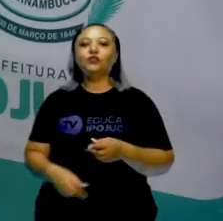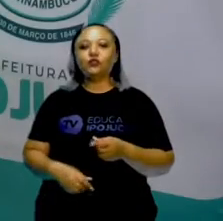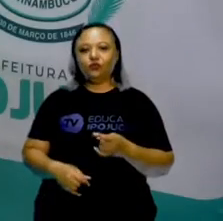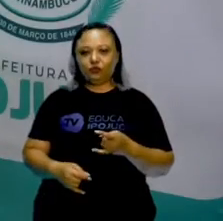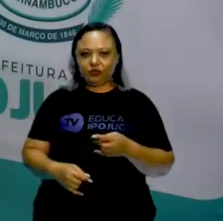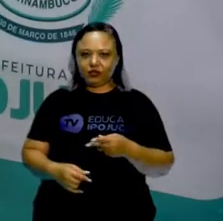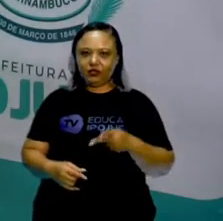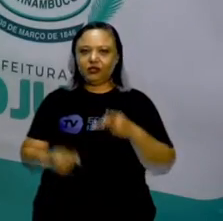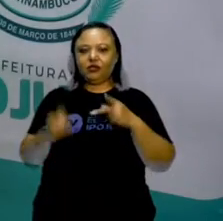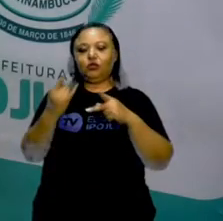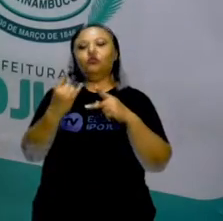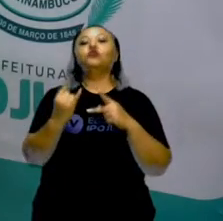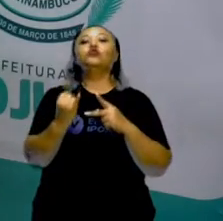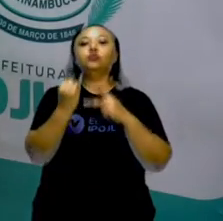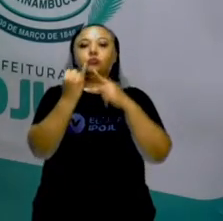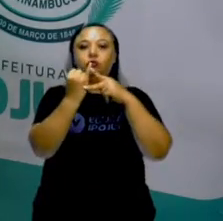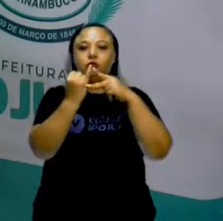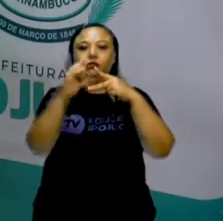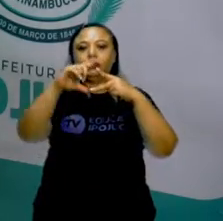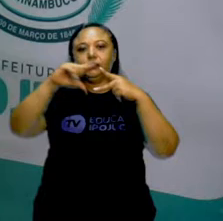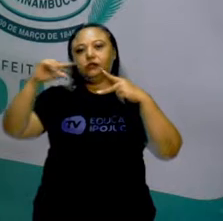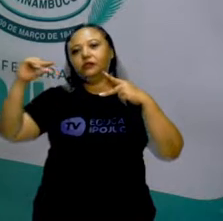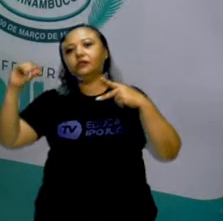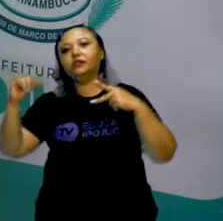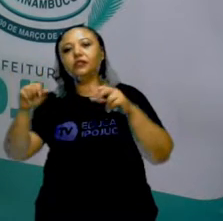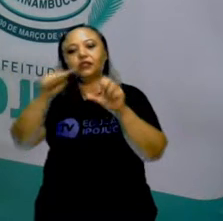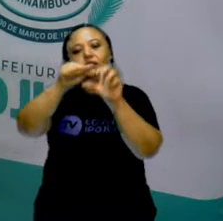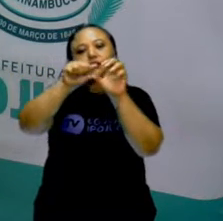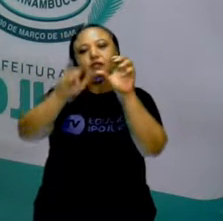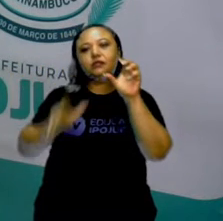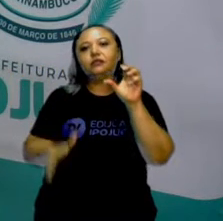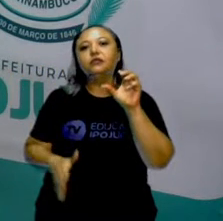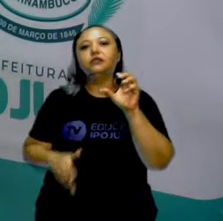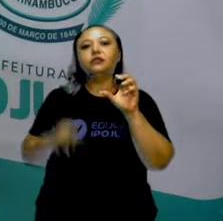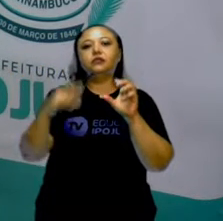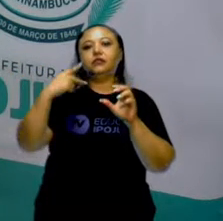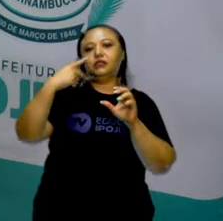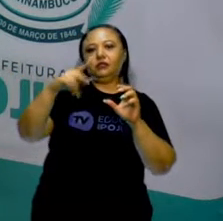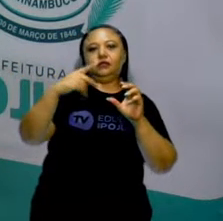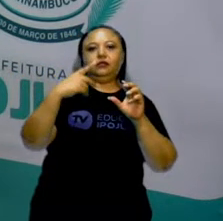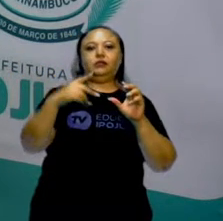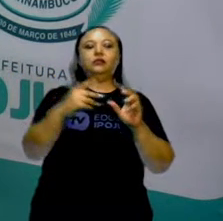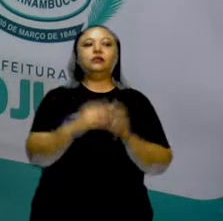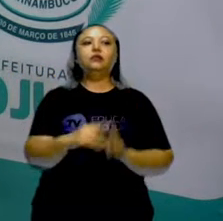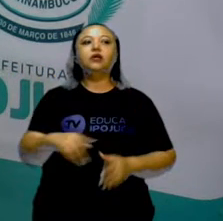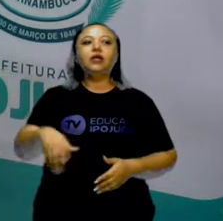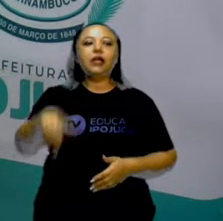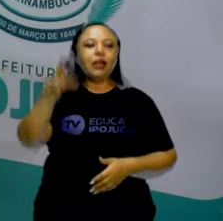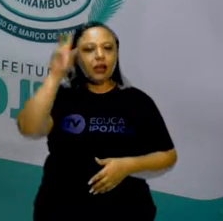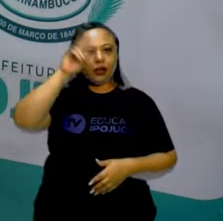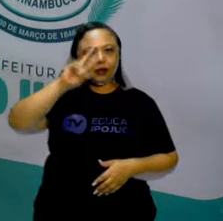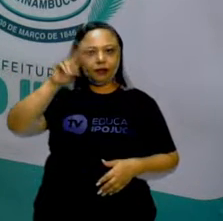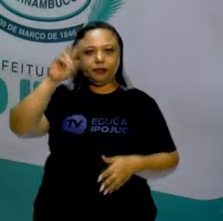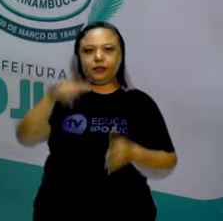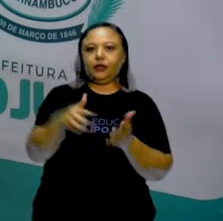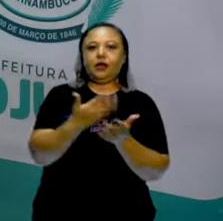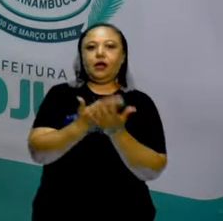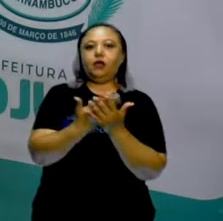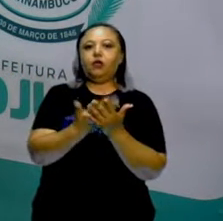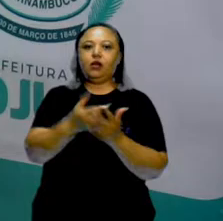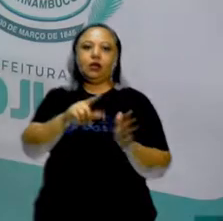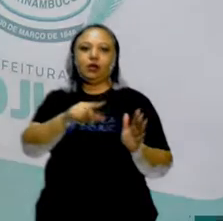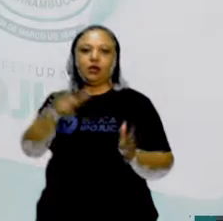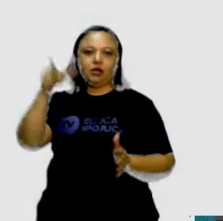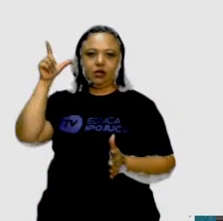Lembrando, na última aula nós estávamos ainda falando sobre divisão entre números naturais e